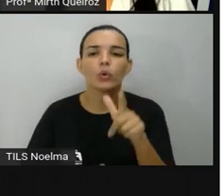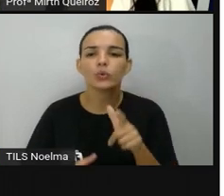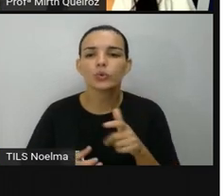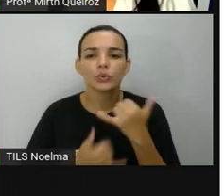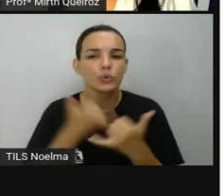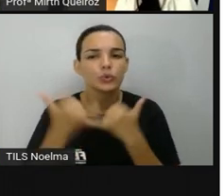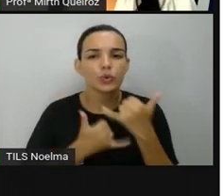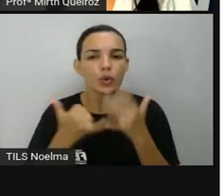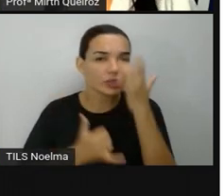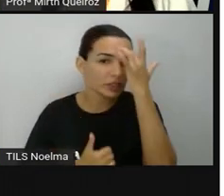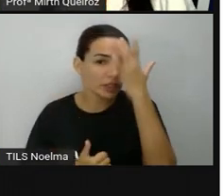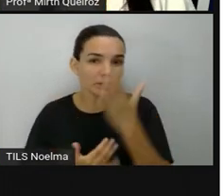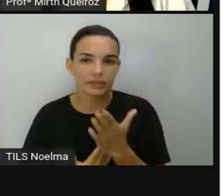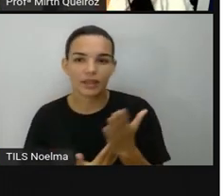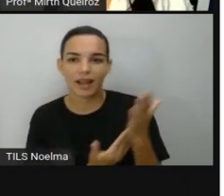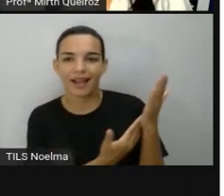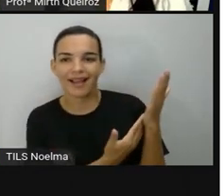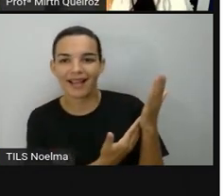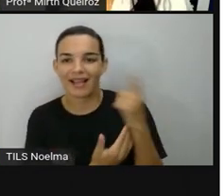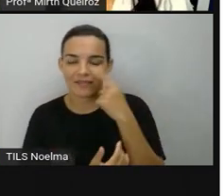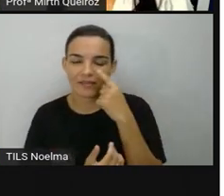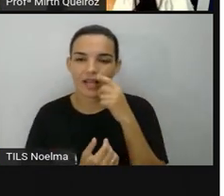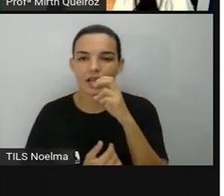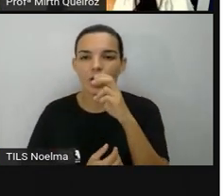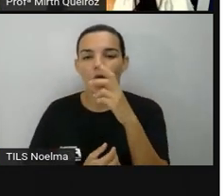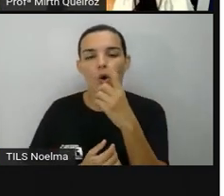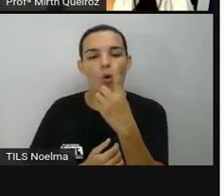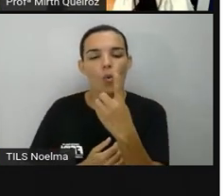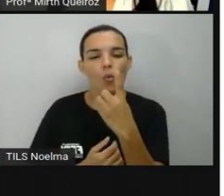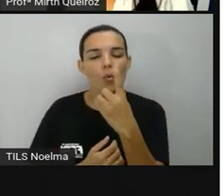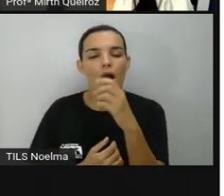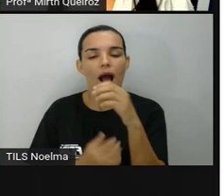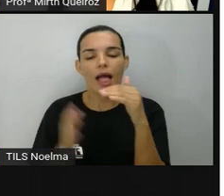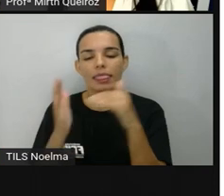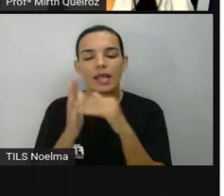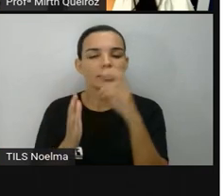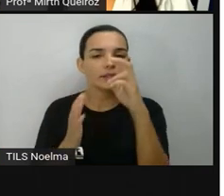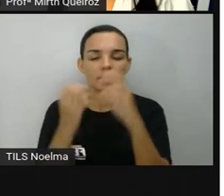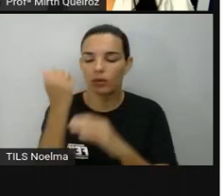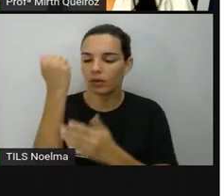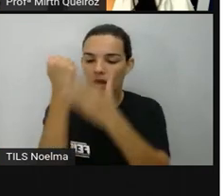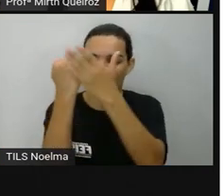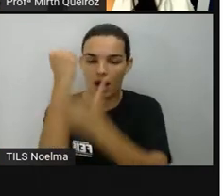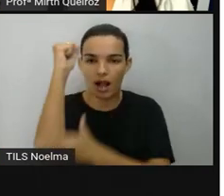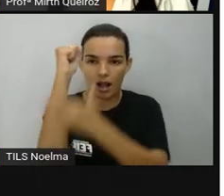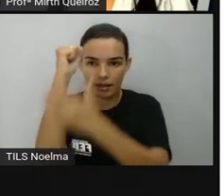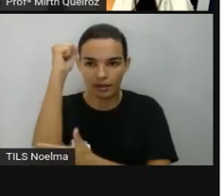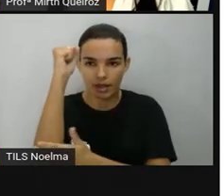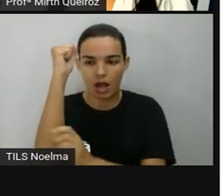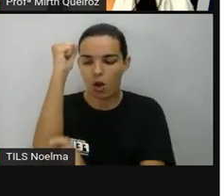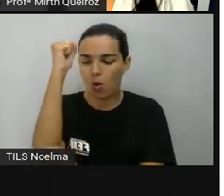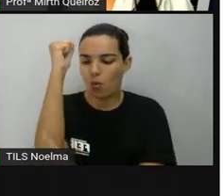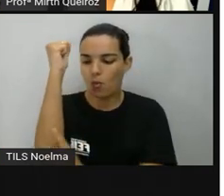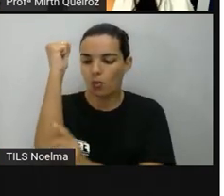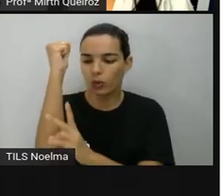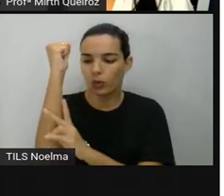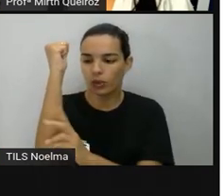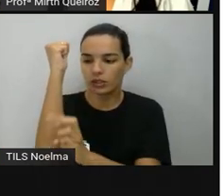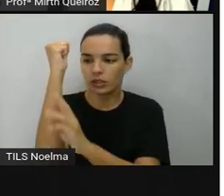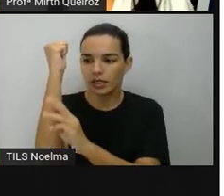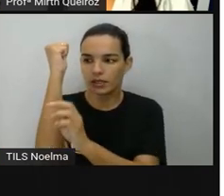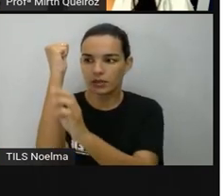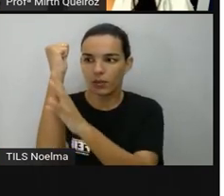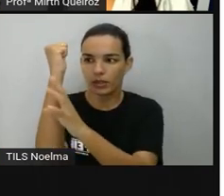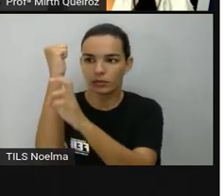jogo mais simples é assim. Vocês enumerarem, por exemplo, de 1 a 5. E de A até a letra E. E aí temos aí